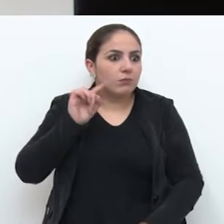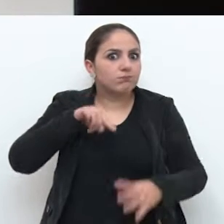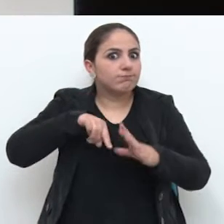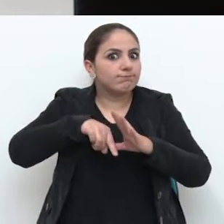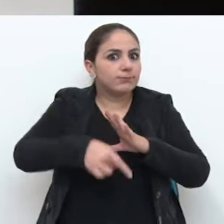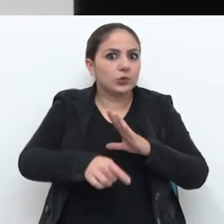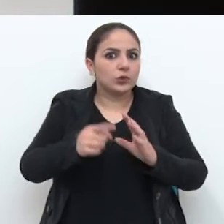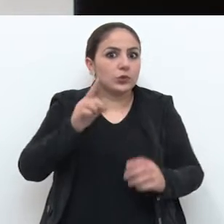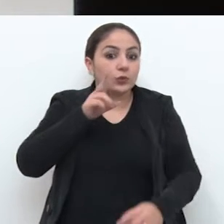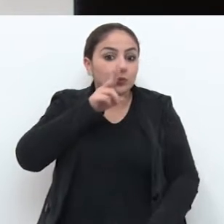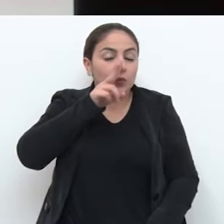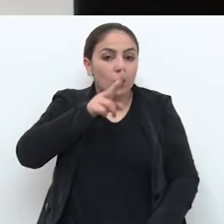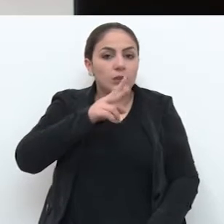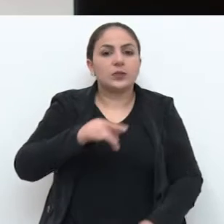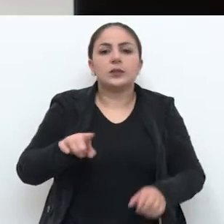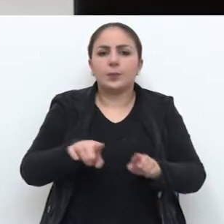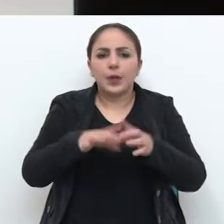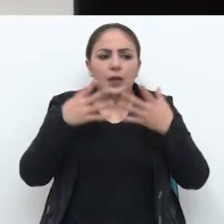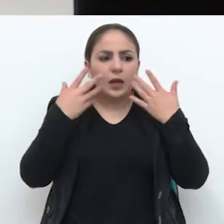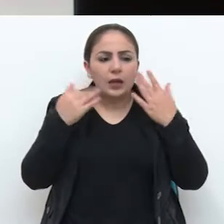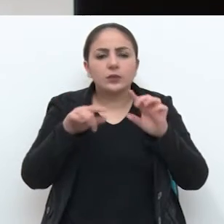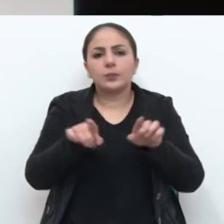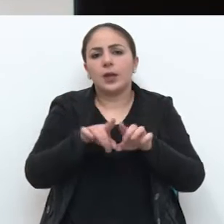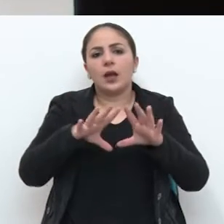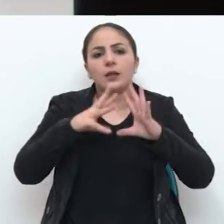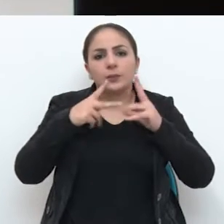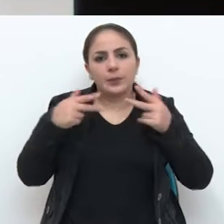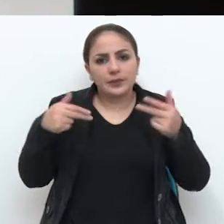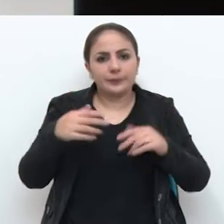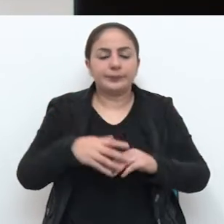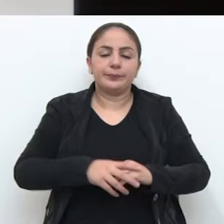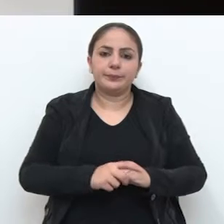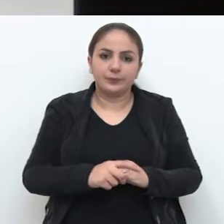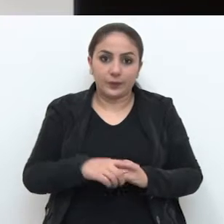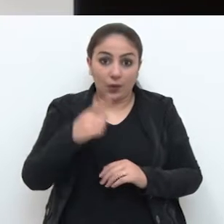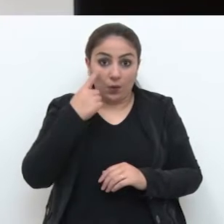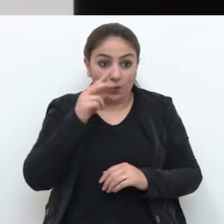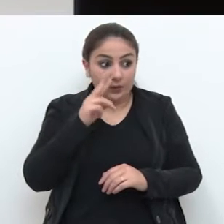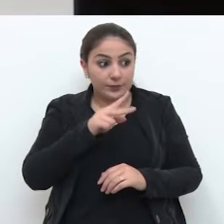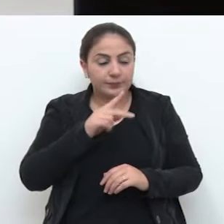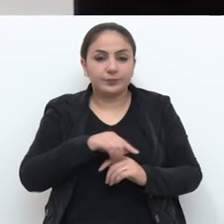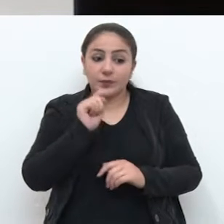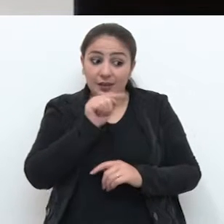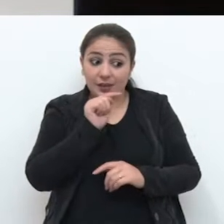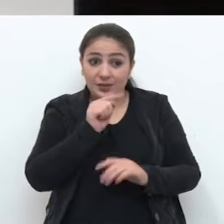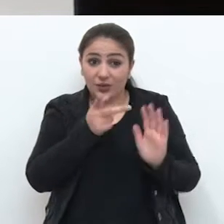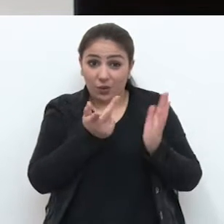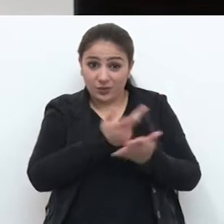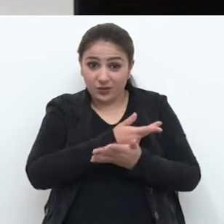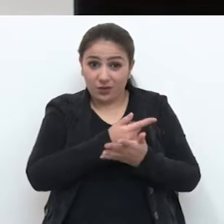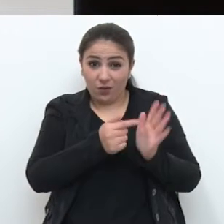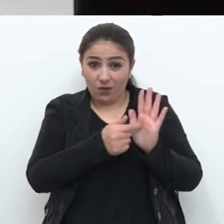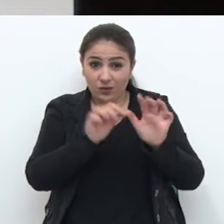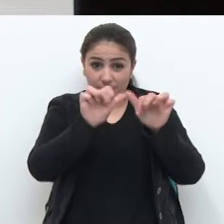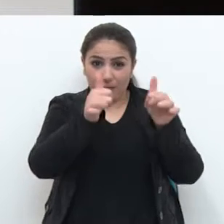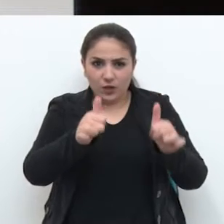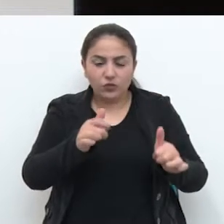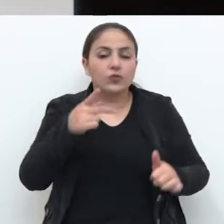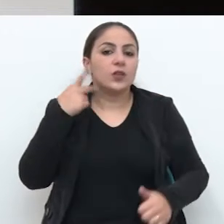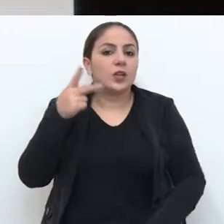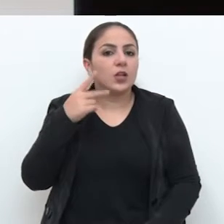superior aos seres humanos, tanto os gatos quanto os animais. Olha aí, isso aí,